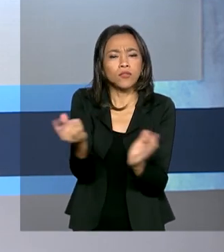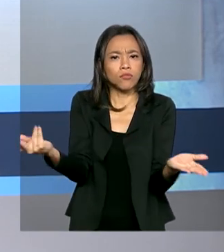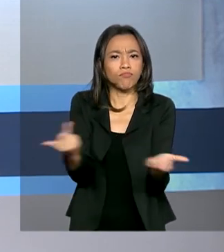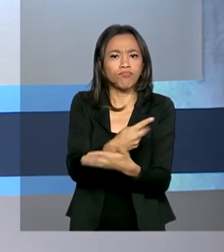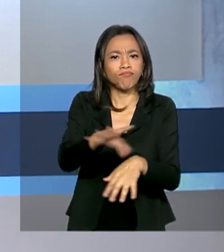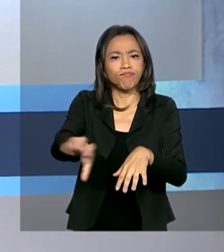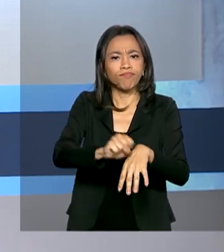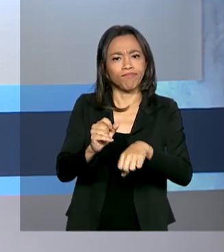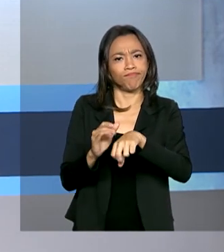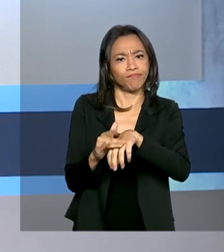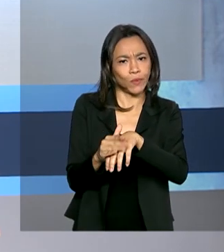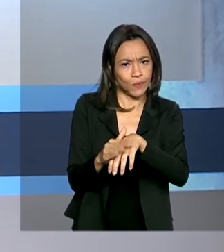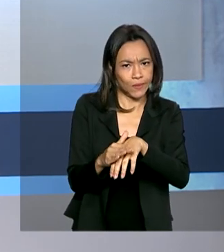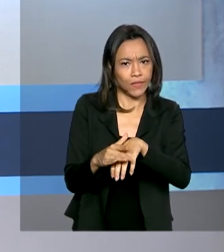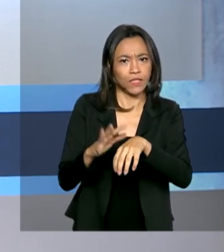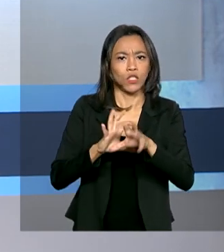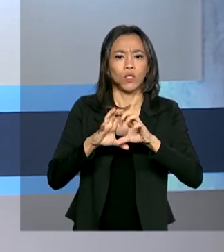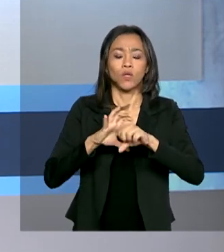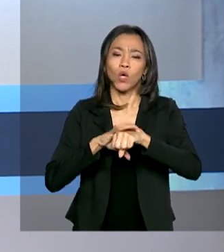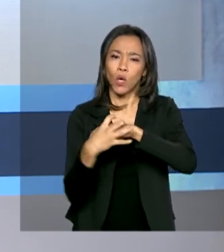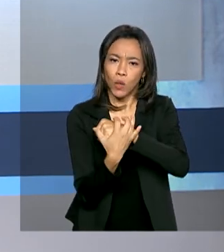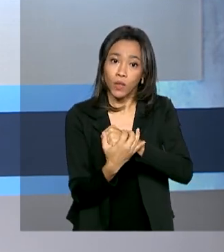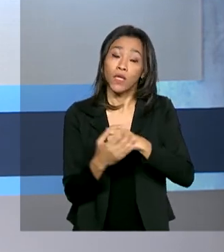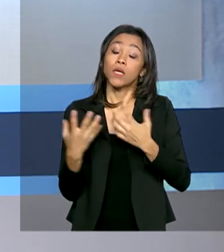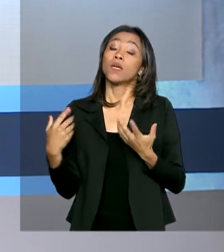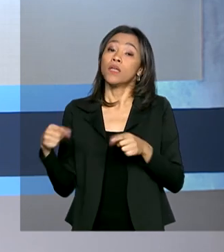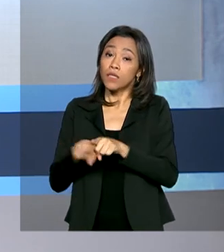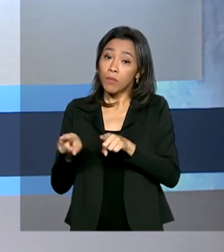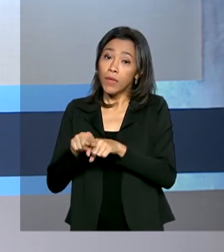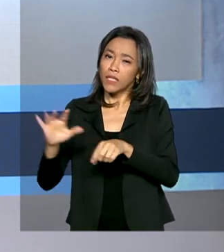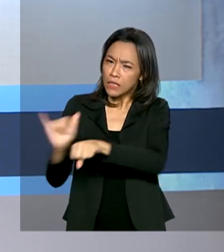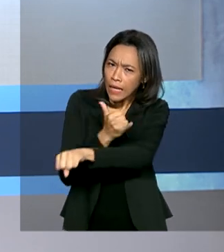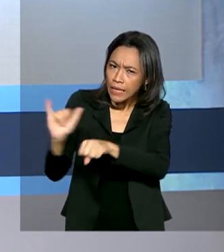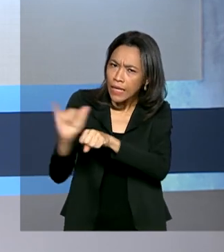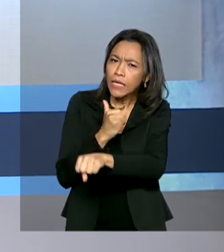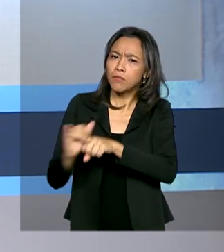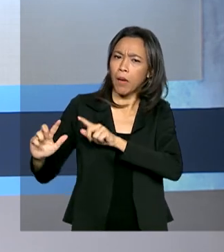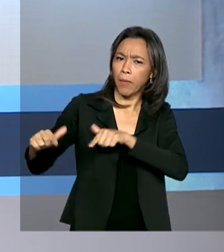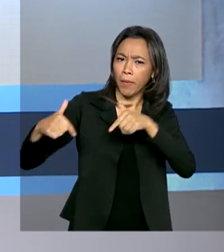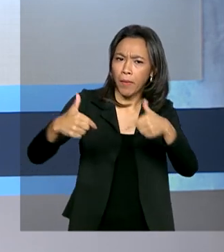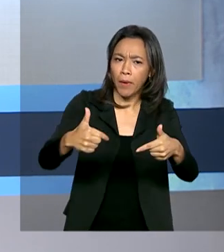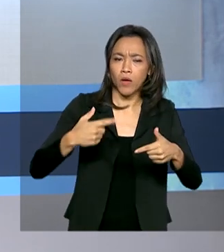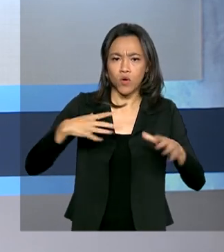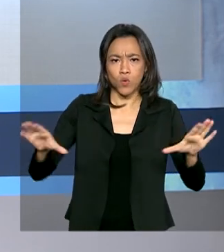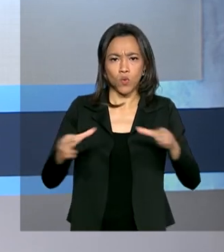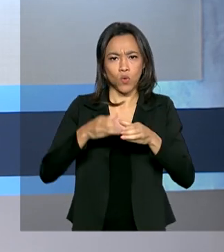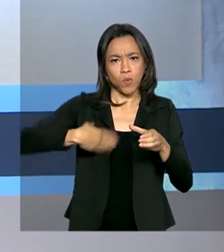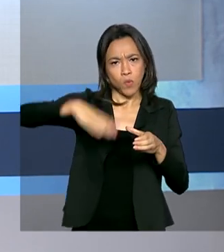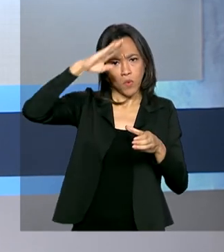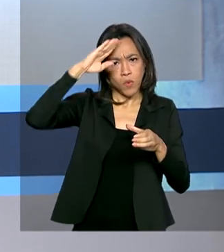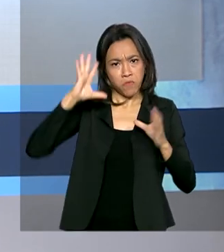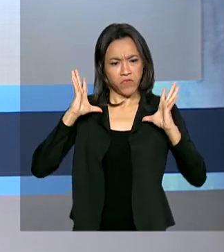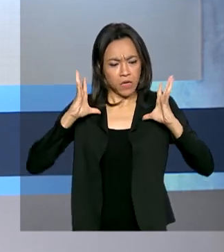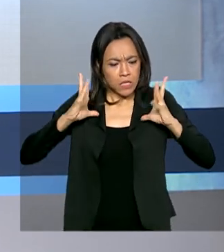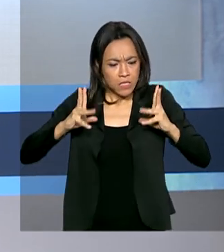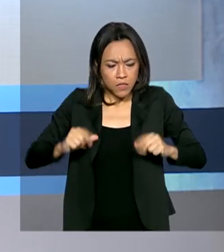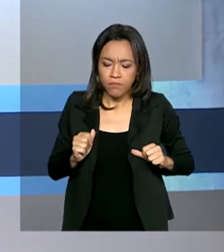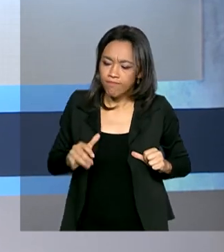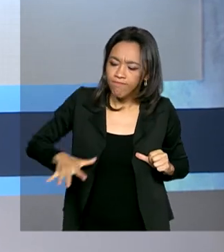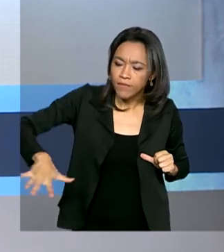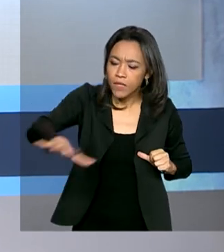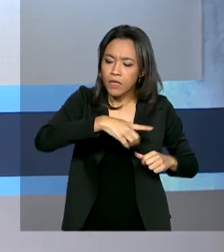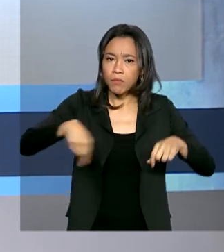prisional. E como parte das ações de enfrentamento à doença, as Forças Armadas fizeram a descontaminação do Complexo